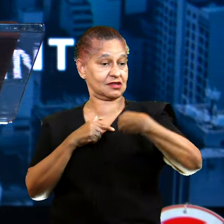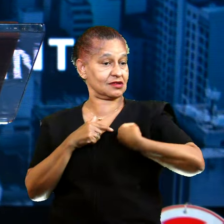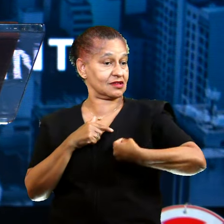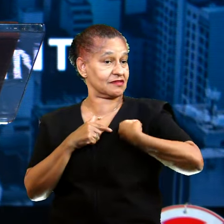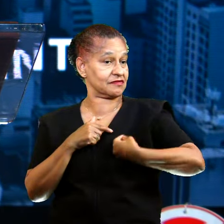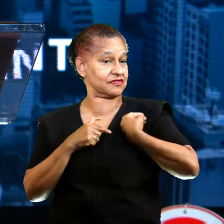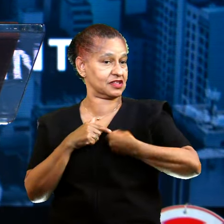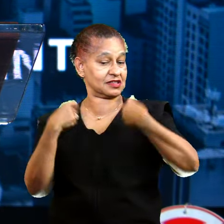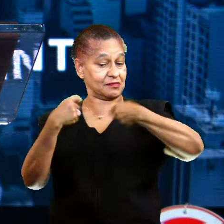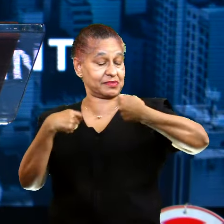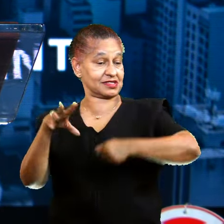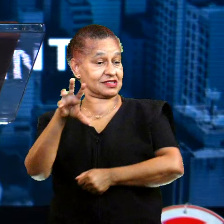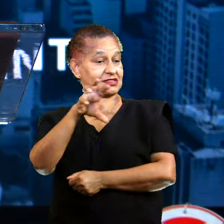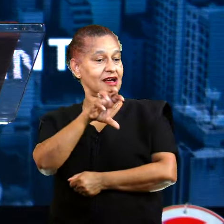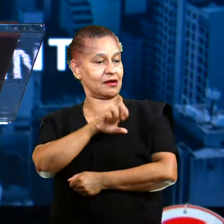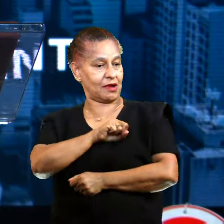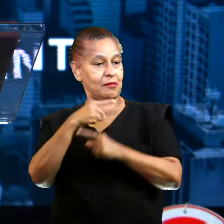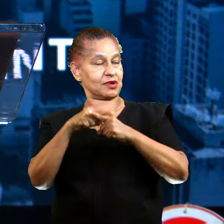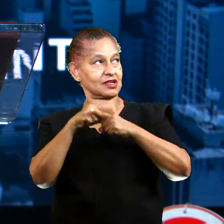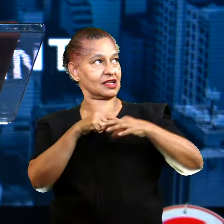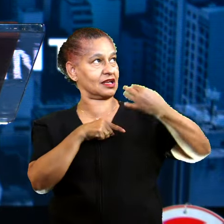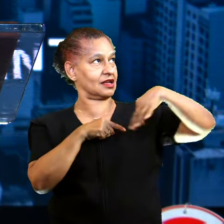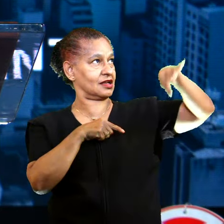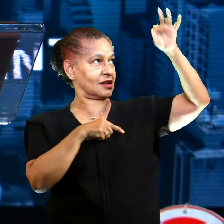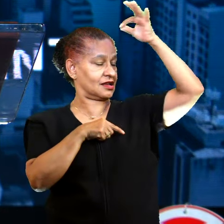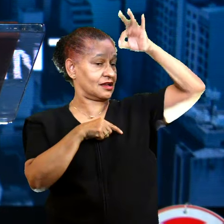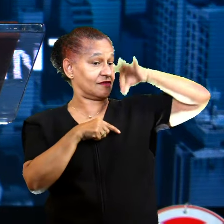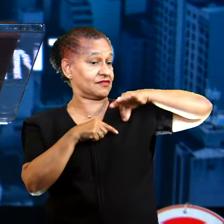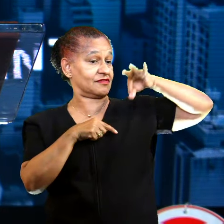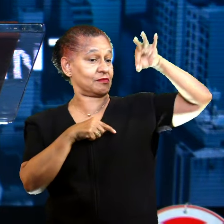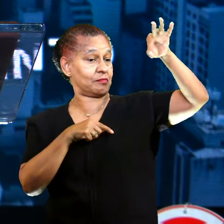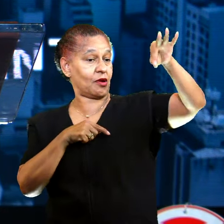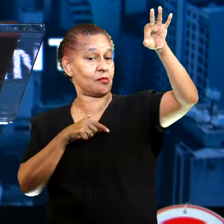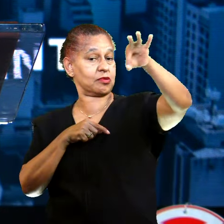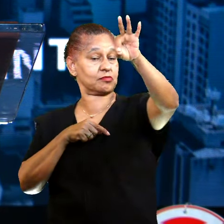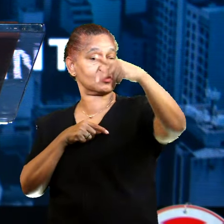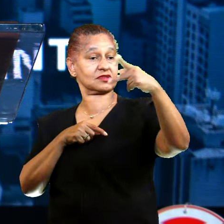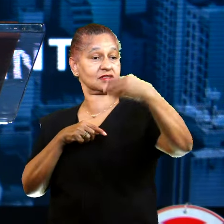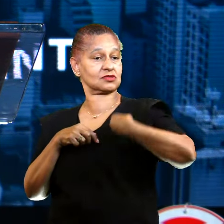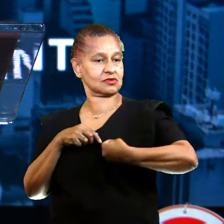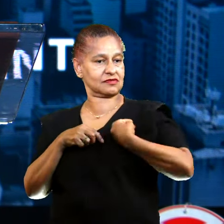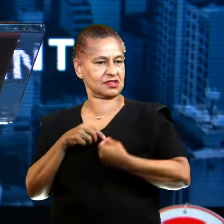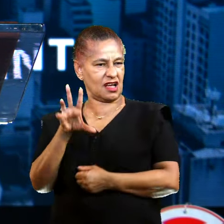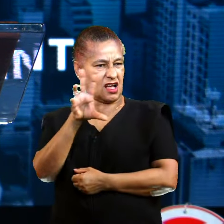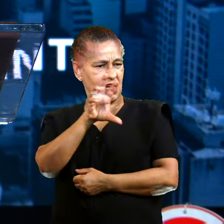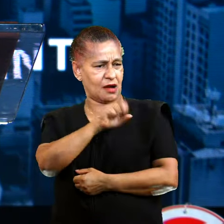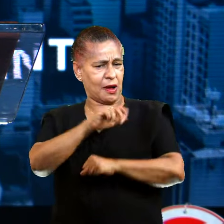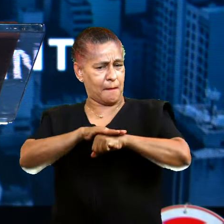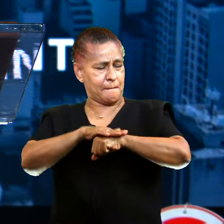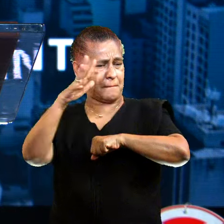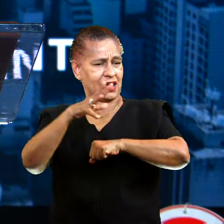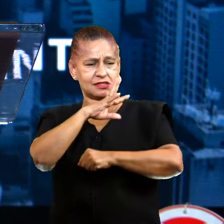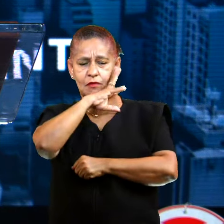A vida de Deus já está em você. Se você amar mais bicho do que gente, tem um problema.